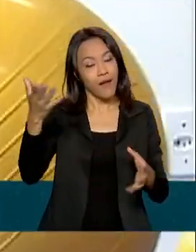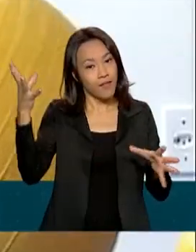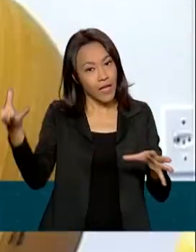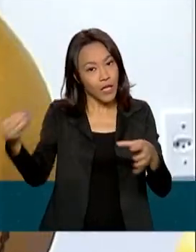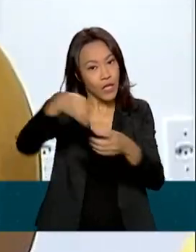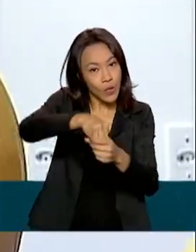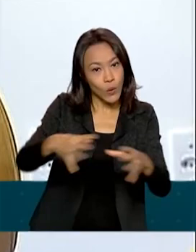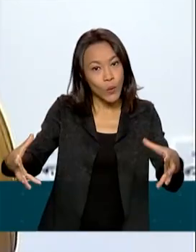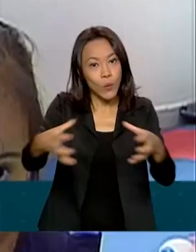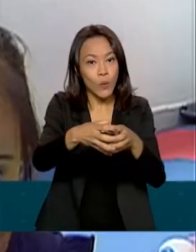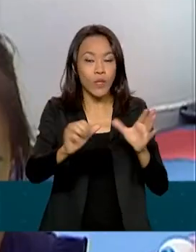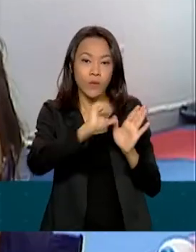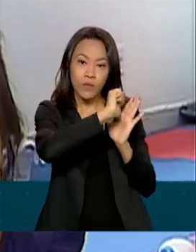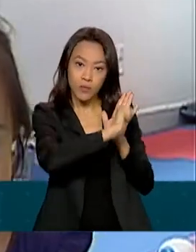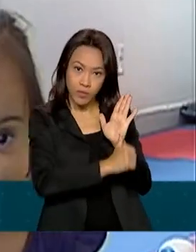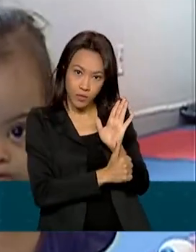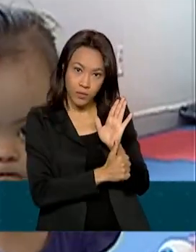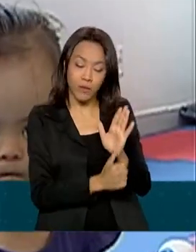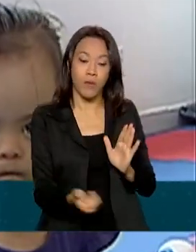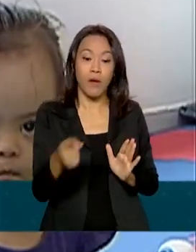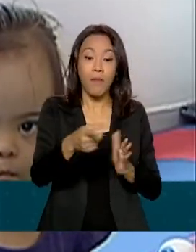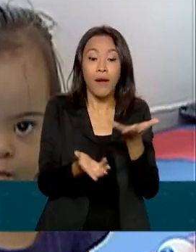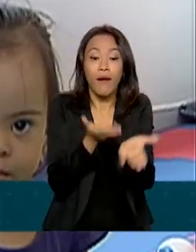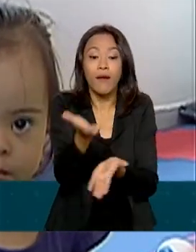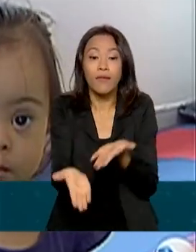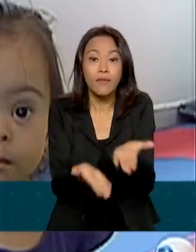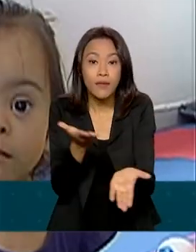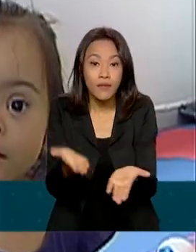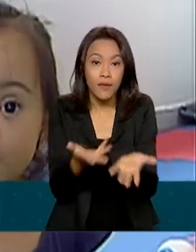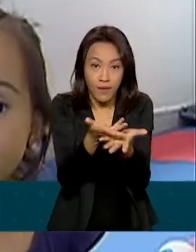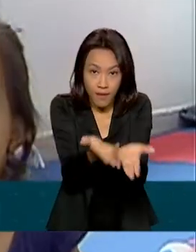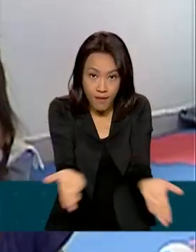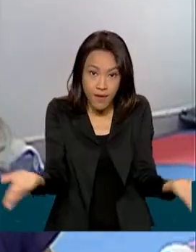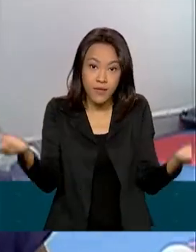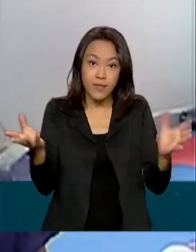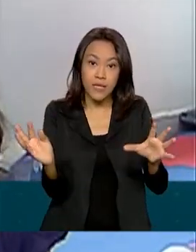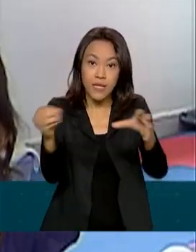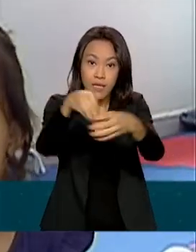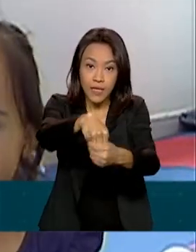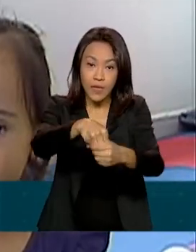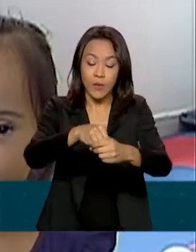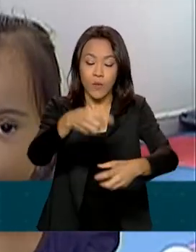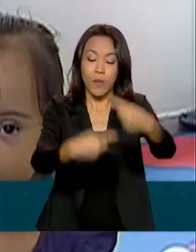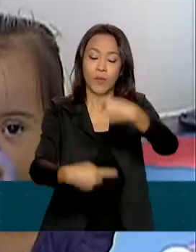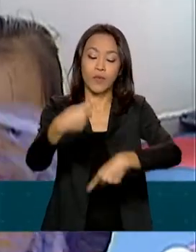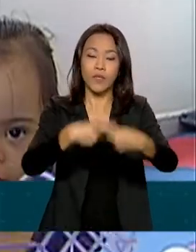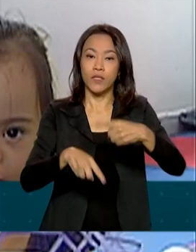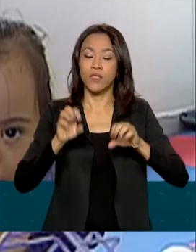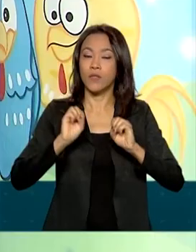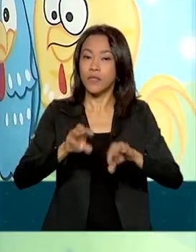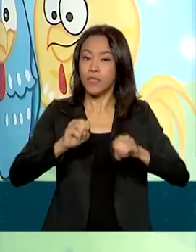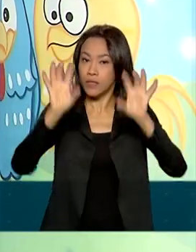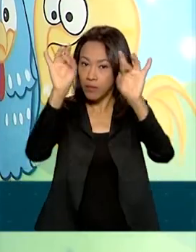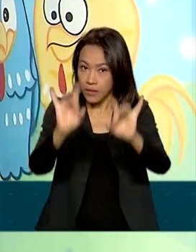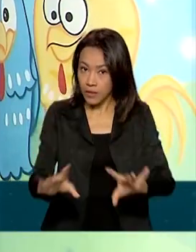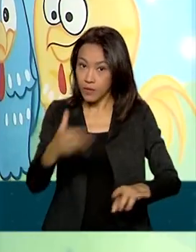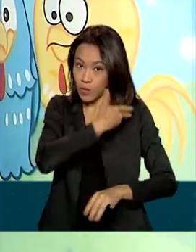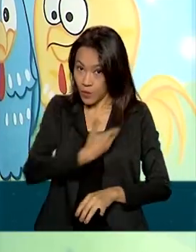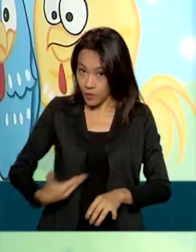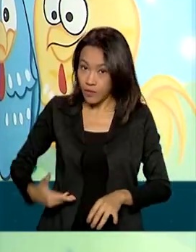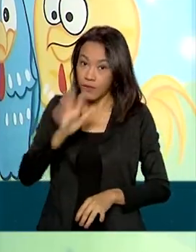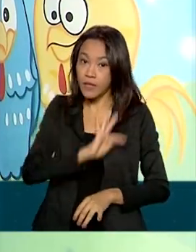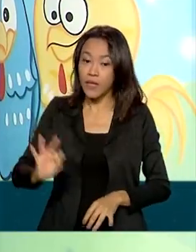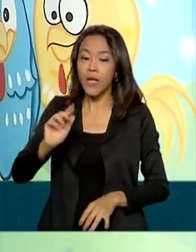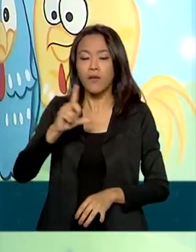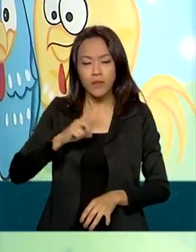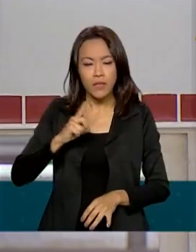a síndrome de Down. Para atendê-los dentro da política de educação especial, o governo federal vem investindo